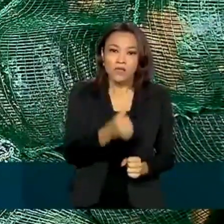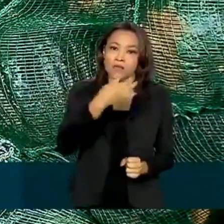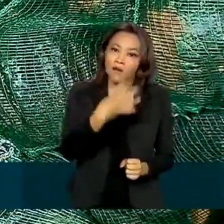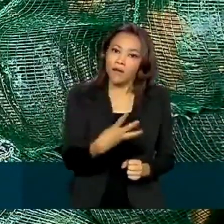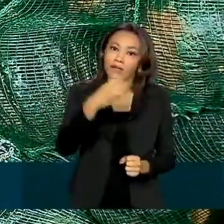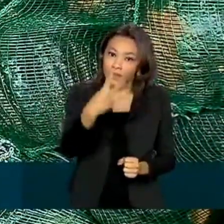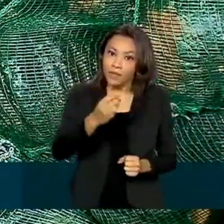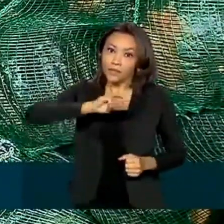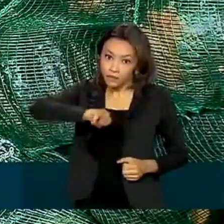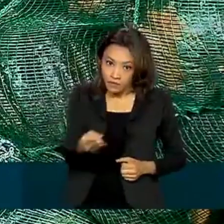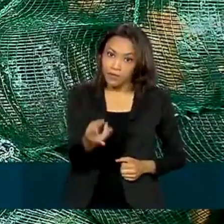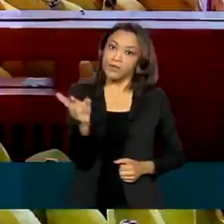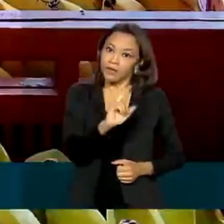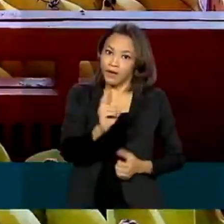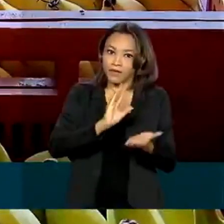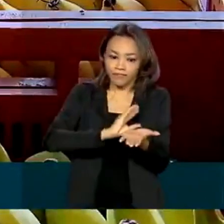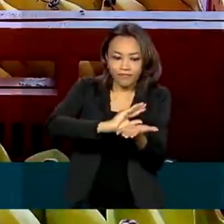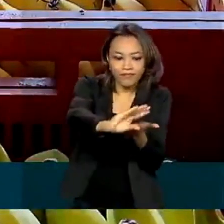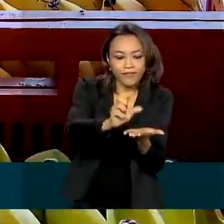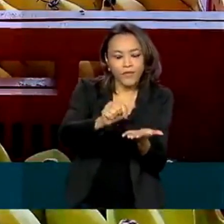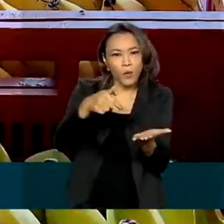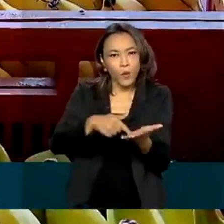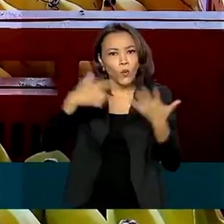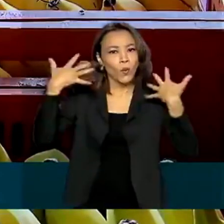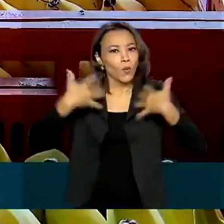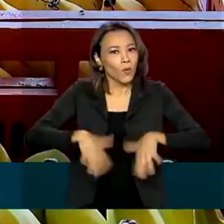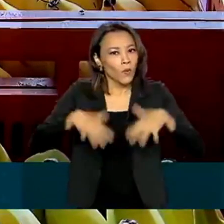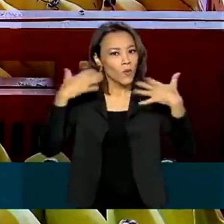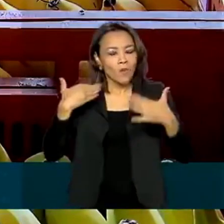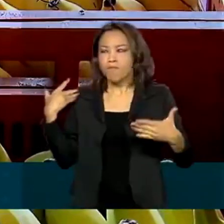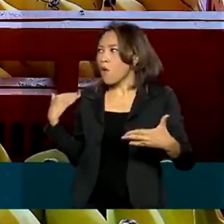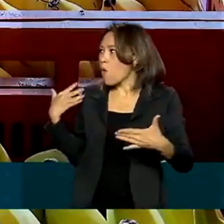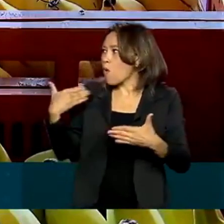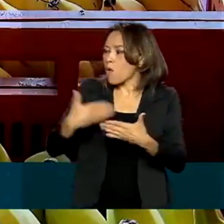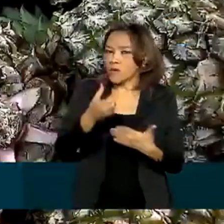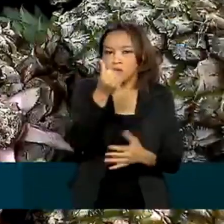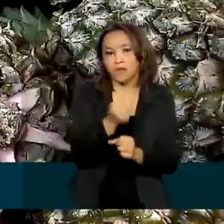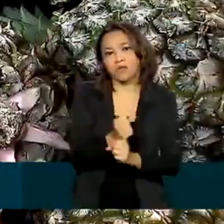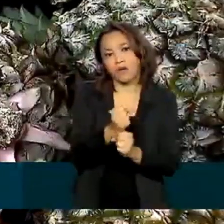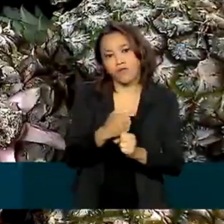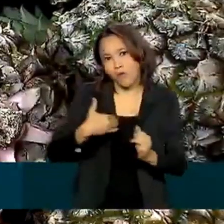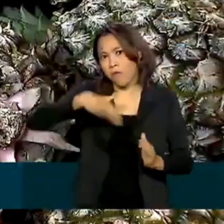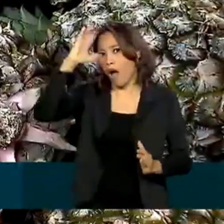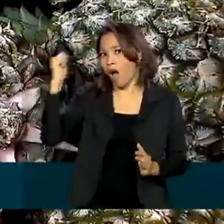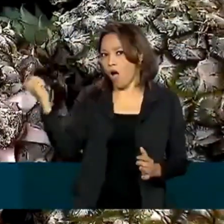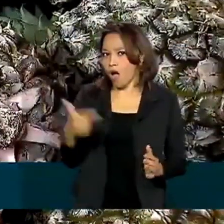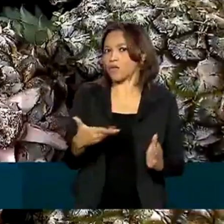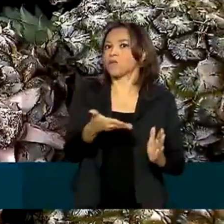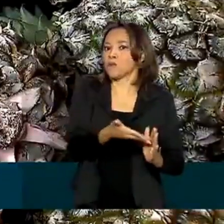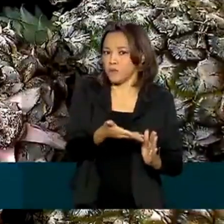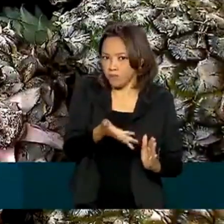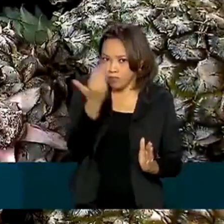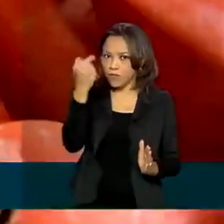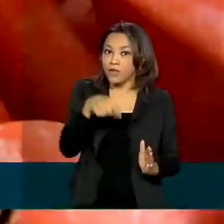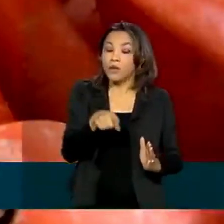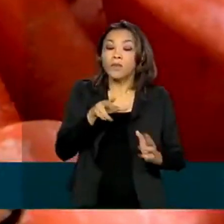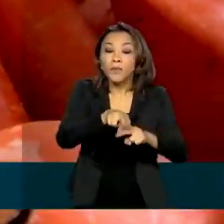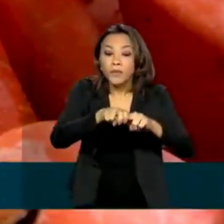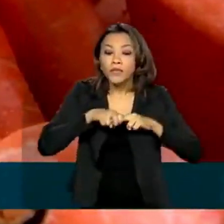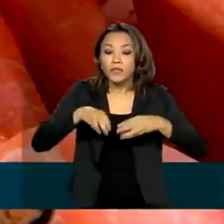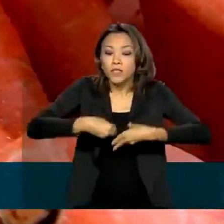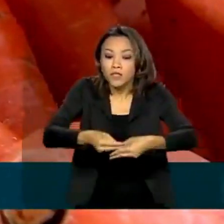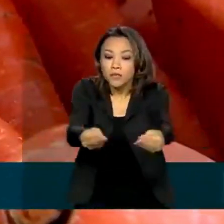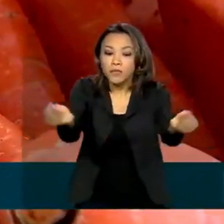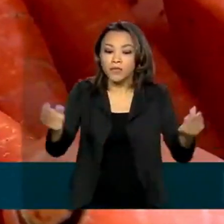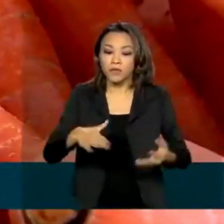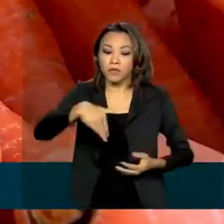milhões de reais para o programa, o maior investimento dos últimos seis anos. Com isso, houve a distribuição de mais